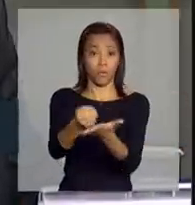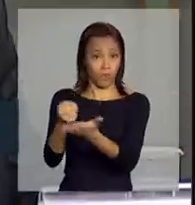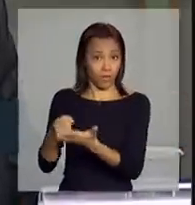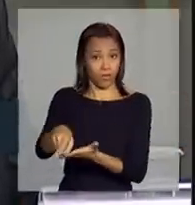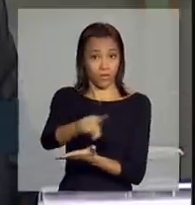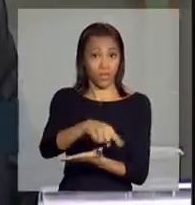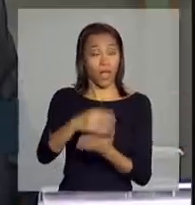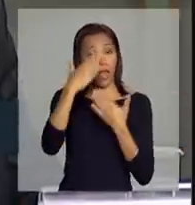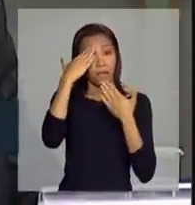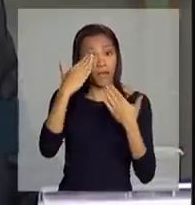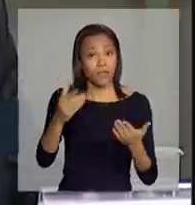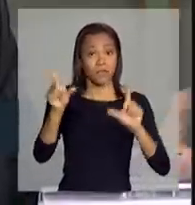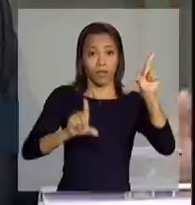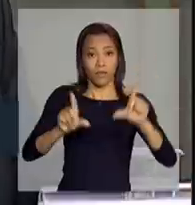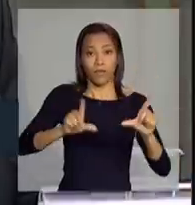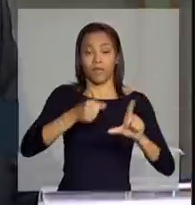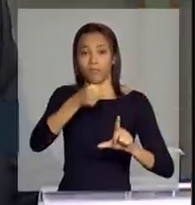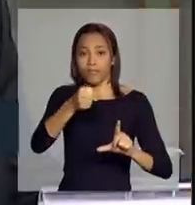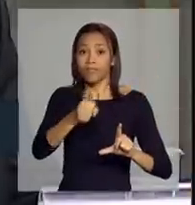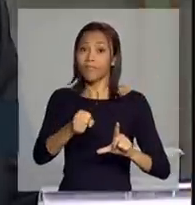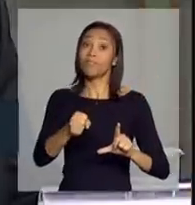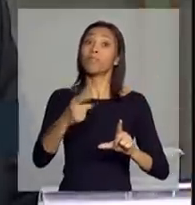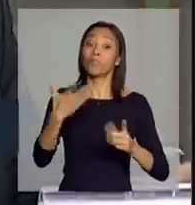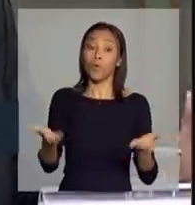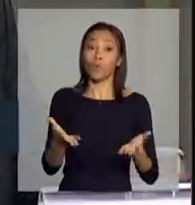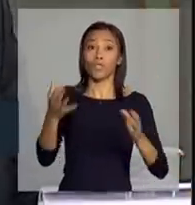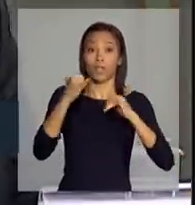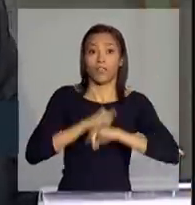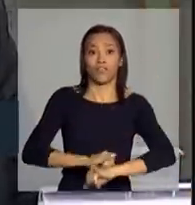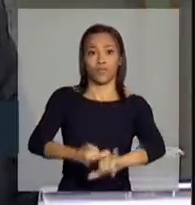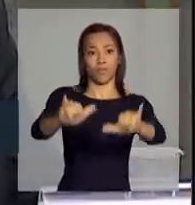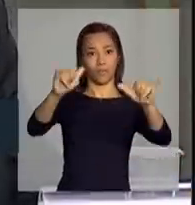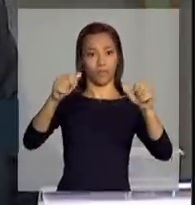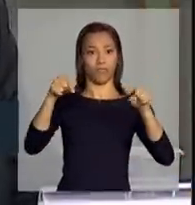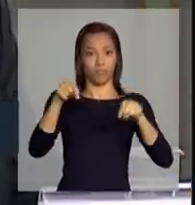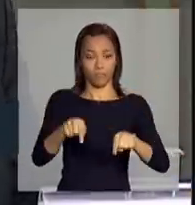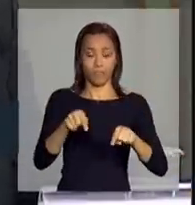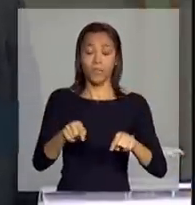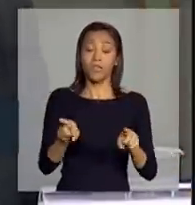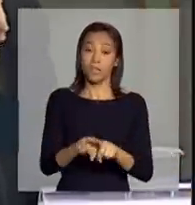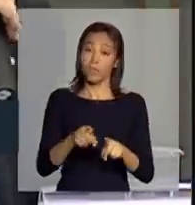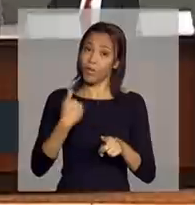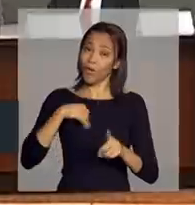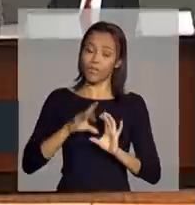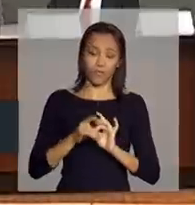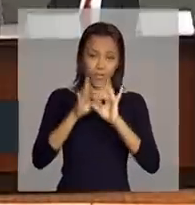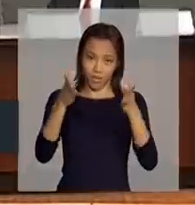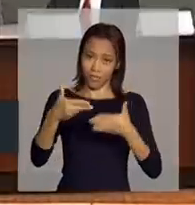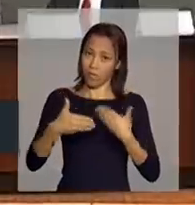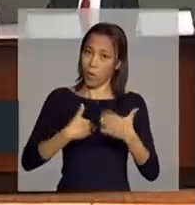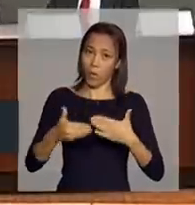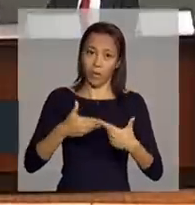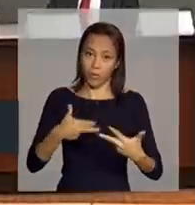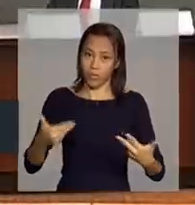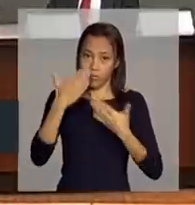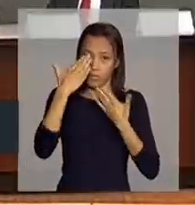a mídia pelo espaço e pela cobertura que está dando nessas questões e nos colocar à disposição. Obrigado.